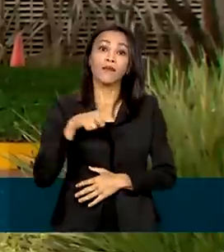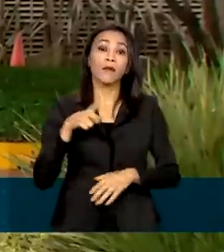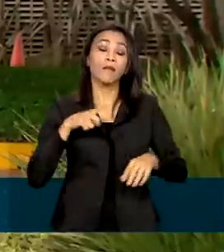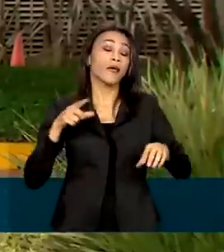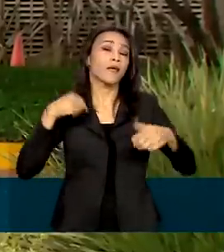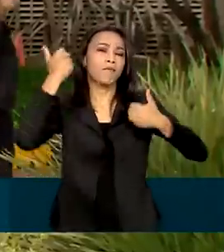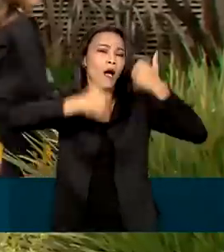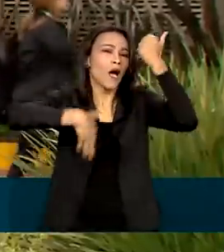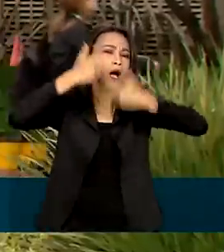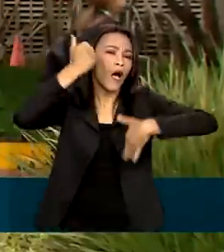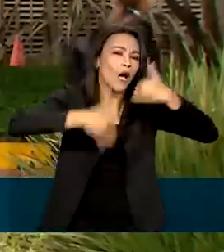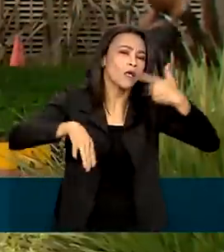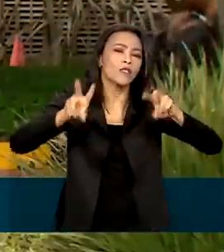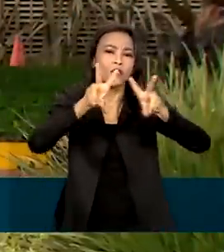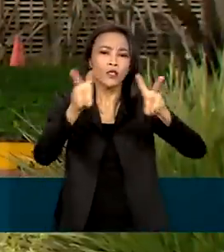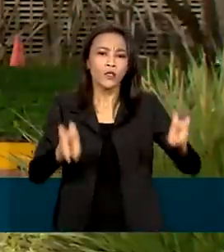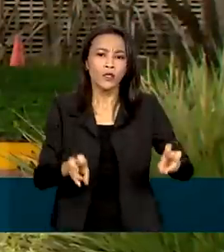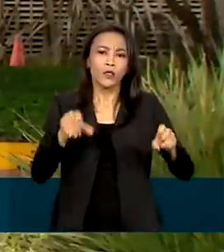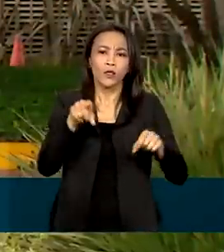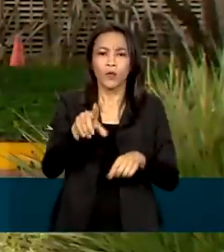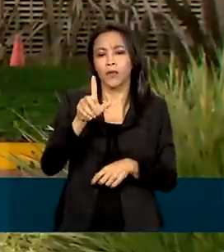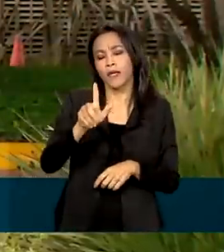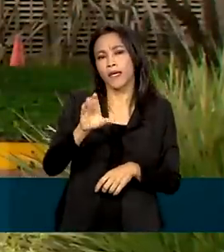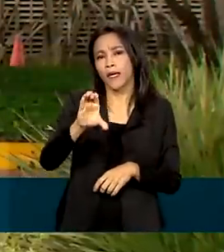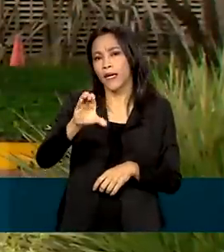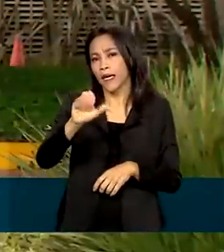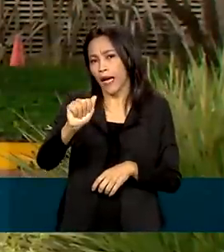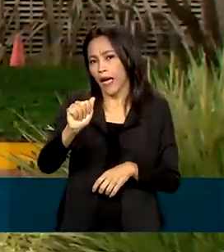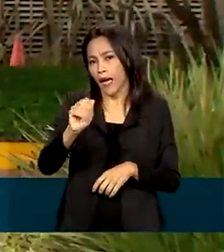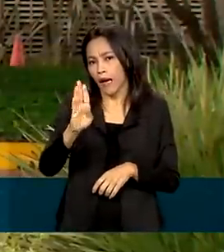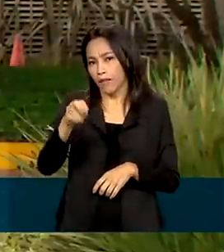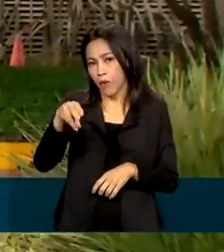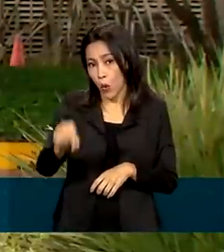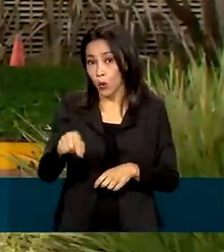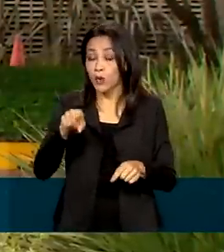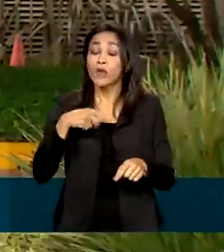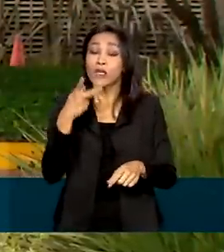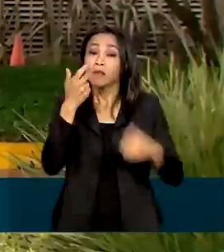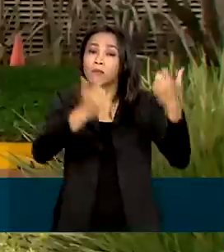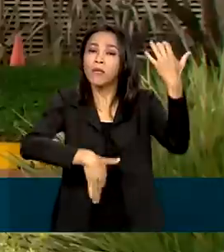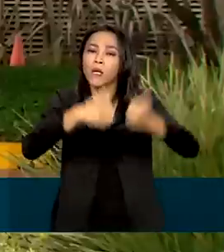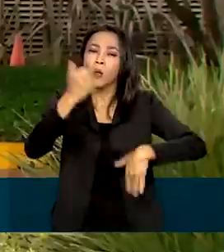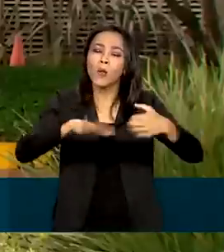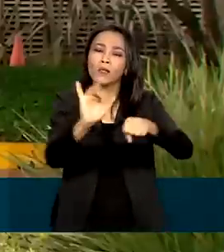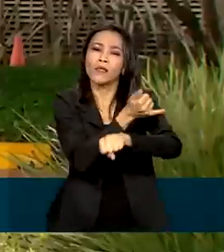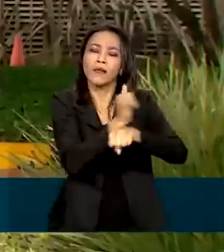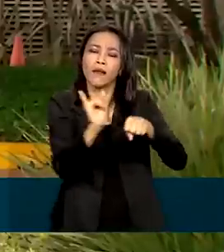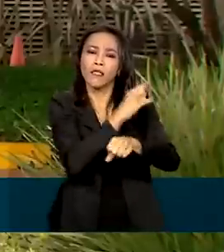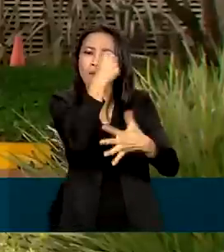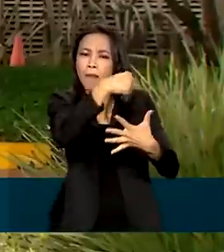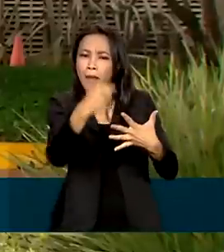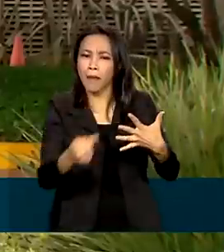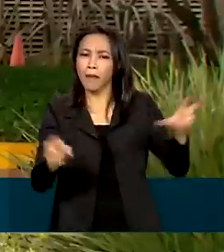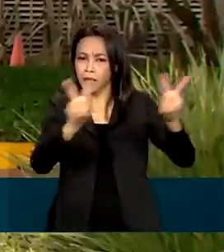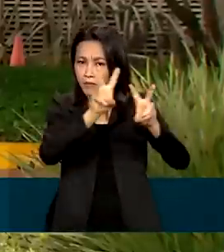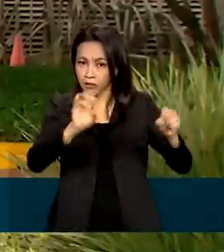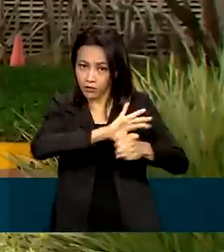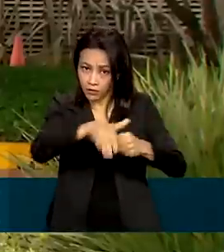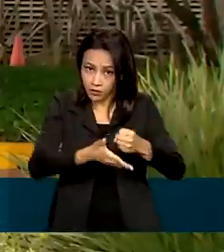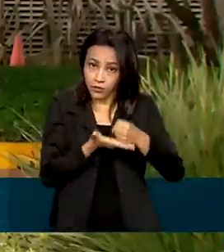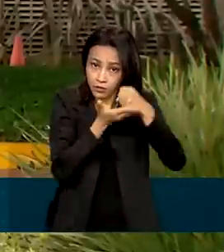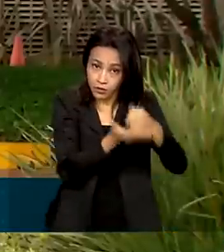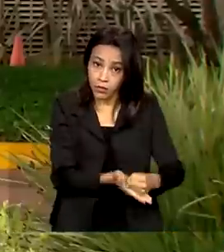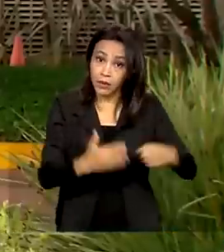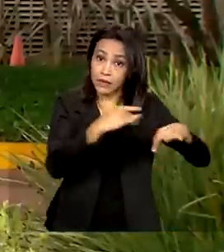e conservação. E os participantes falaram sobre as práticas sustentáveis que são tomadas pelo Brasil, tanto no campo quanto na cidade.